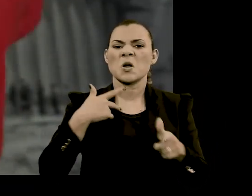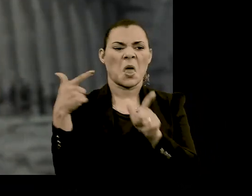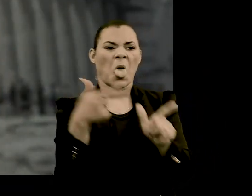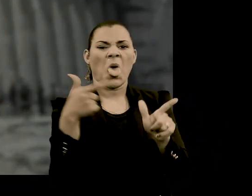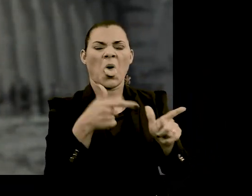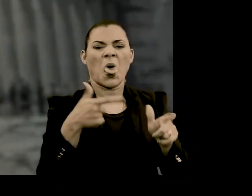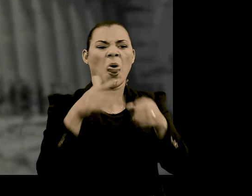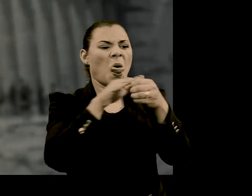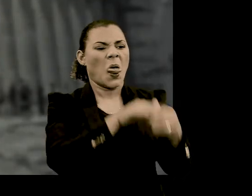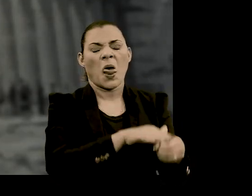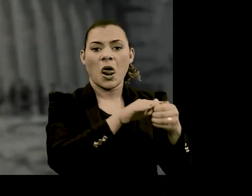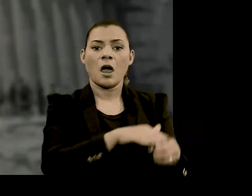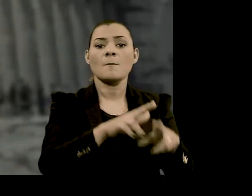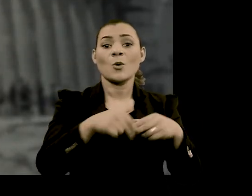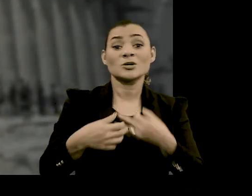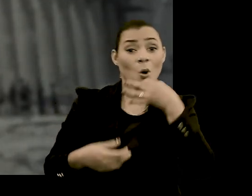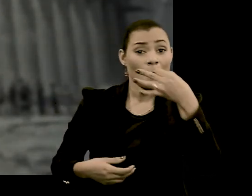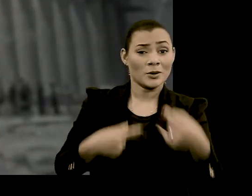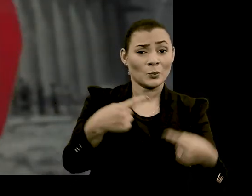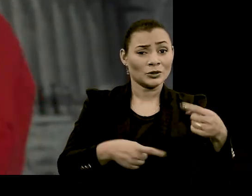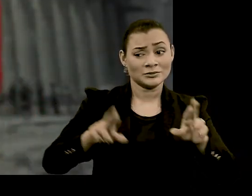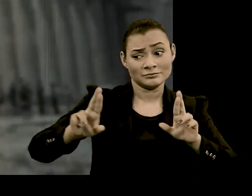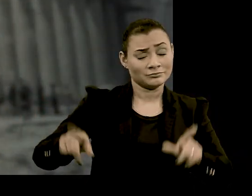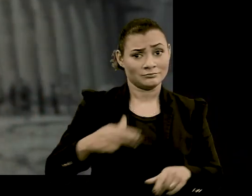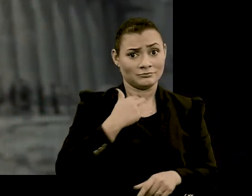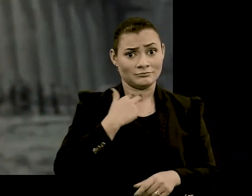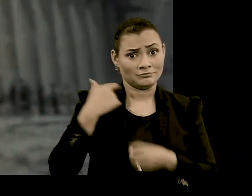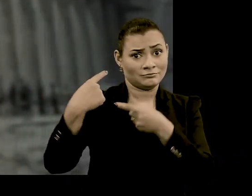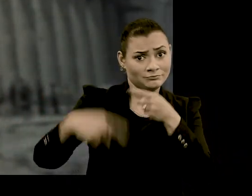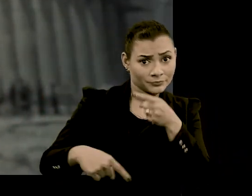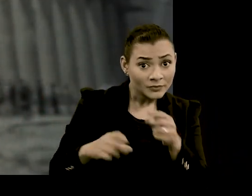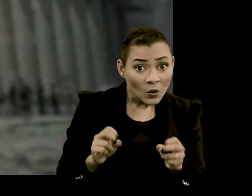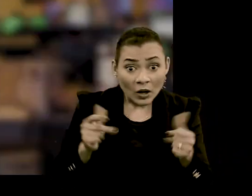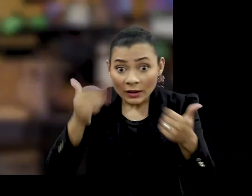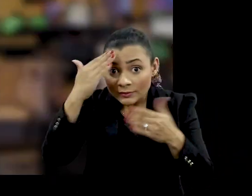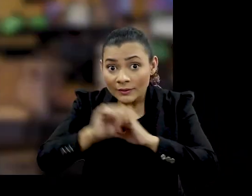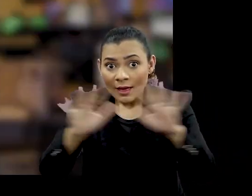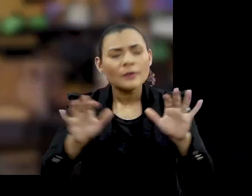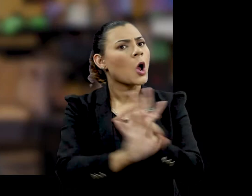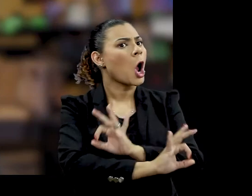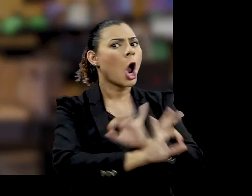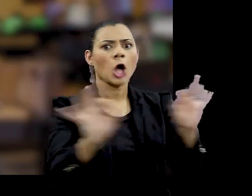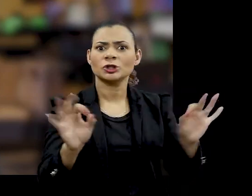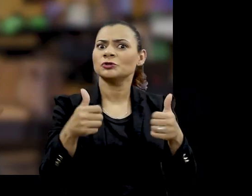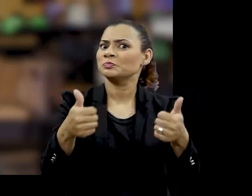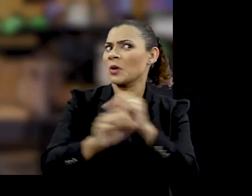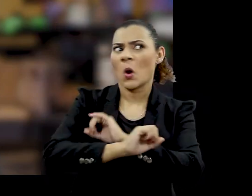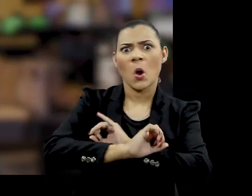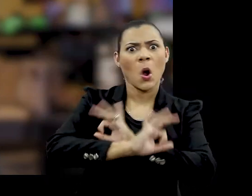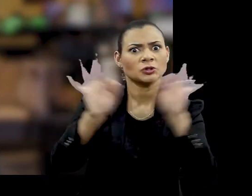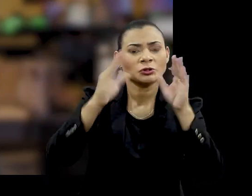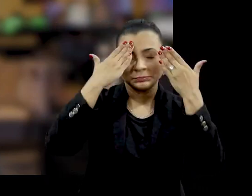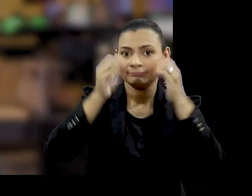criminalizada Porque ela tem uma opinião política de frente Tá claro? Tá, tá, tá bem claro Tá claro como água